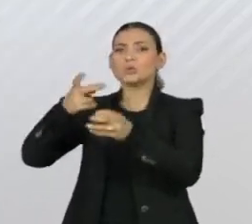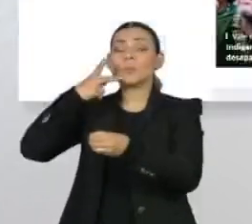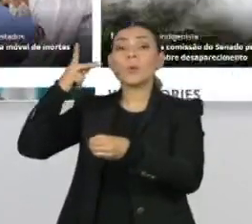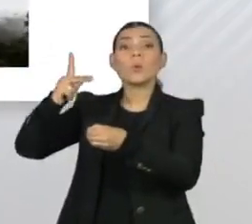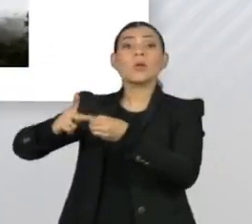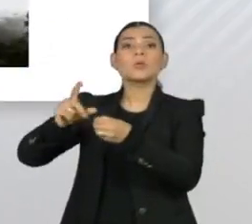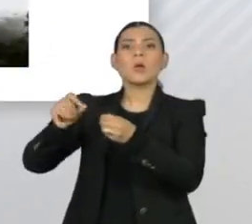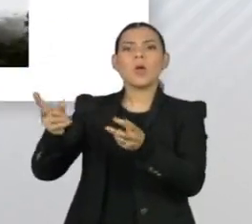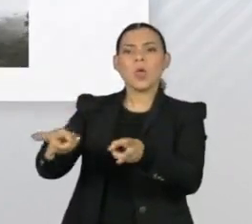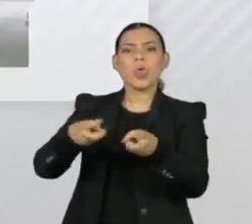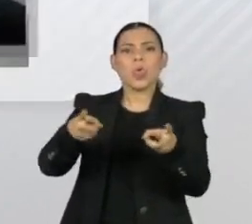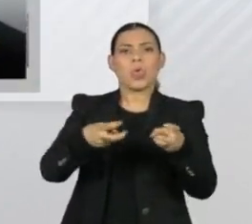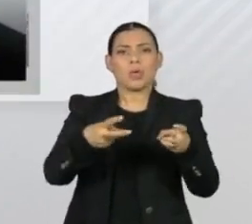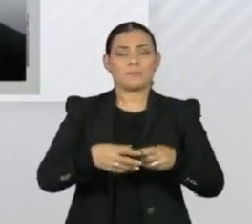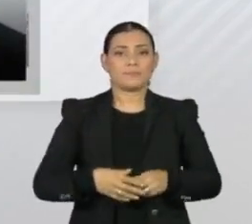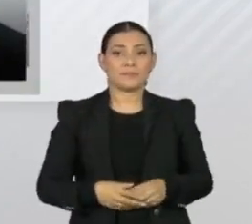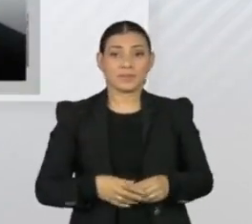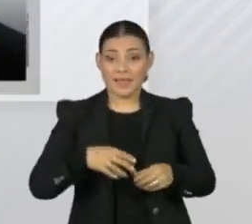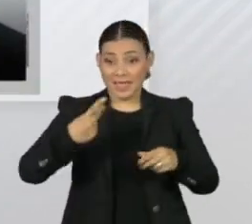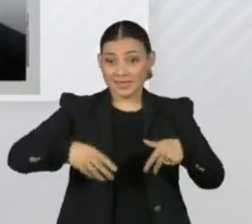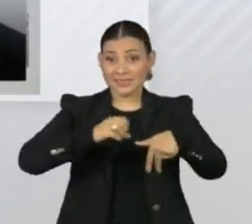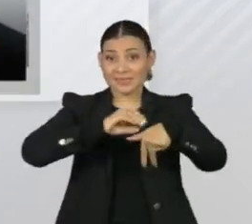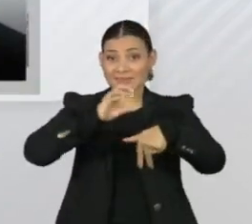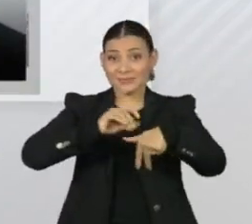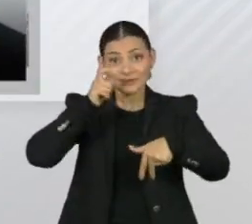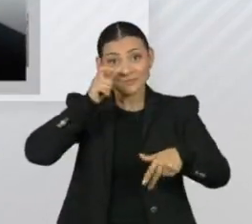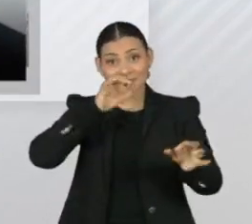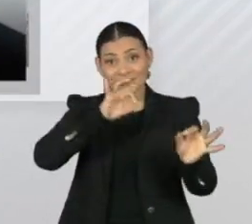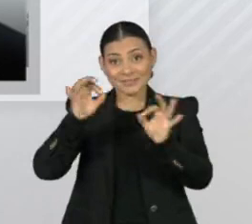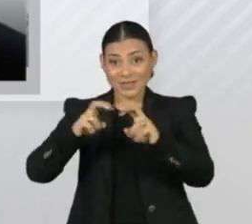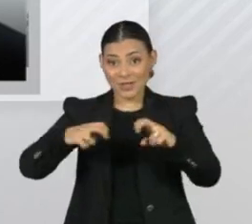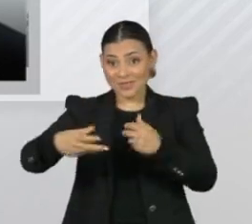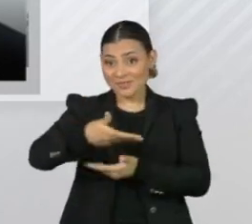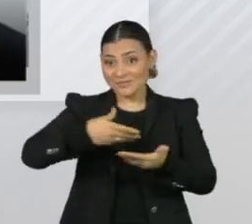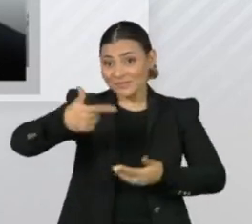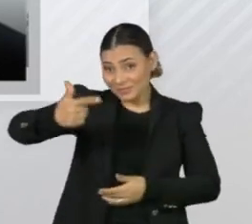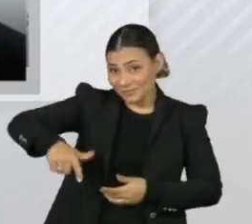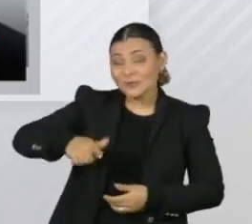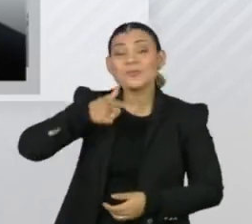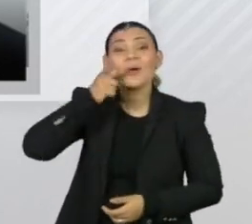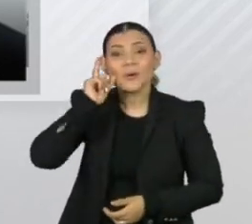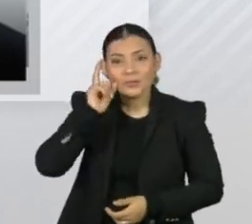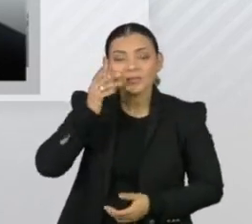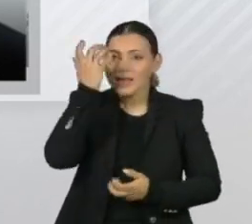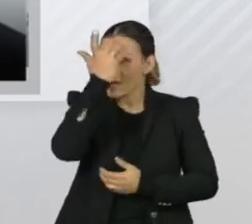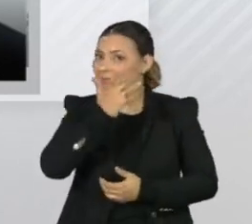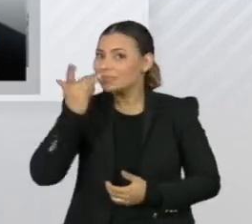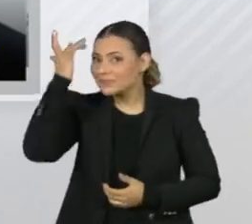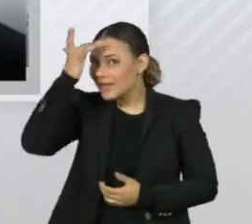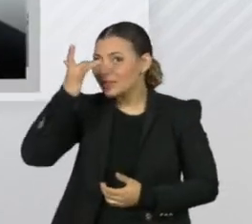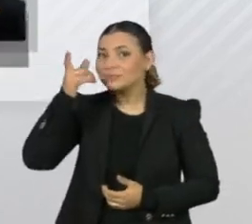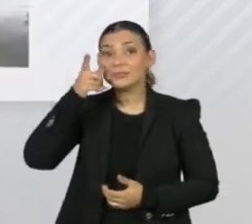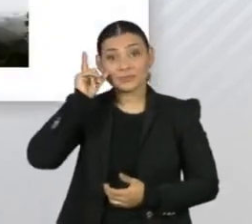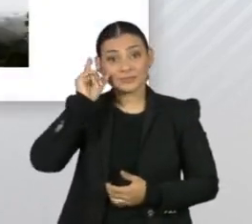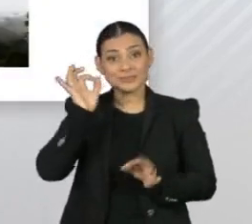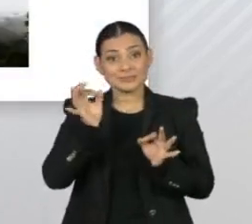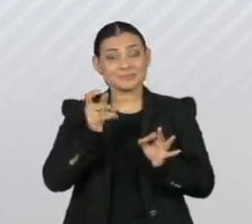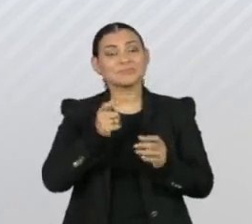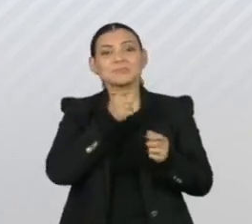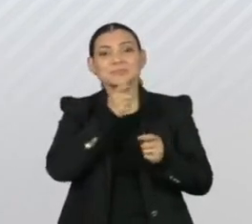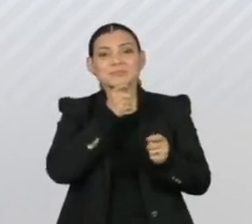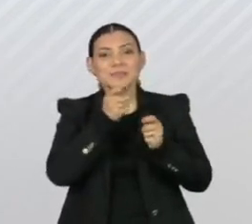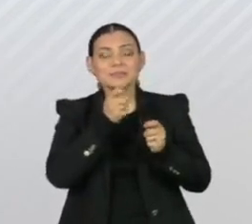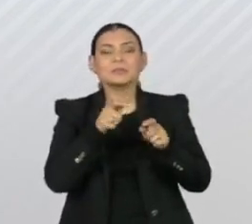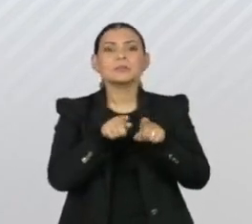diárias. No portal da cultura, você pode rever o programa Roda Viva, que entrevistou Fernando Haddad nesta segunda-feira. E no